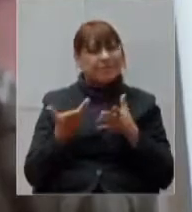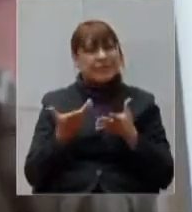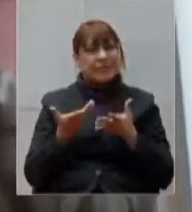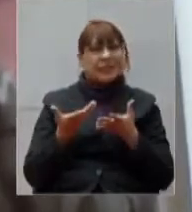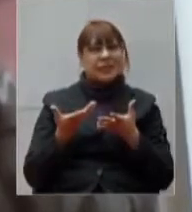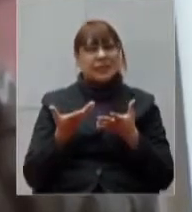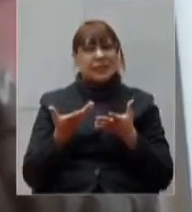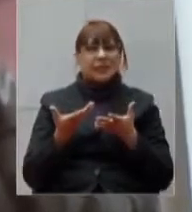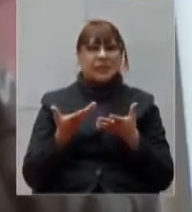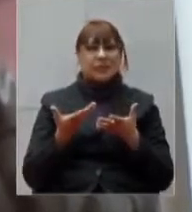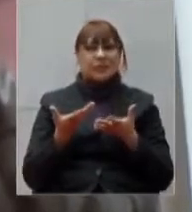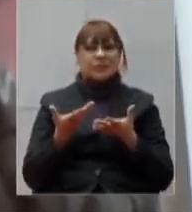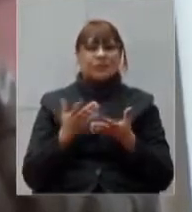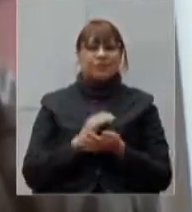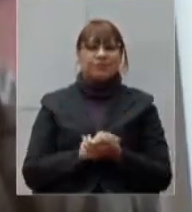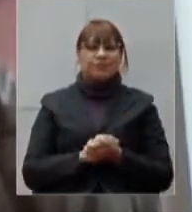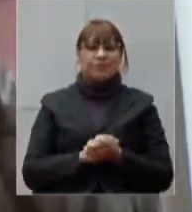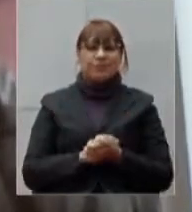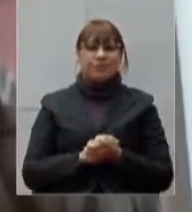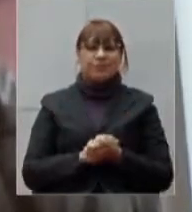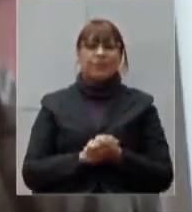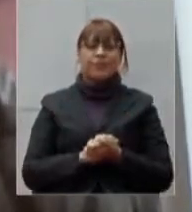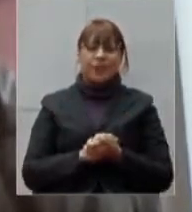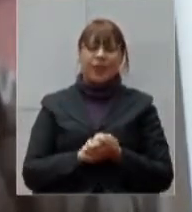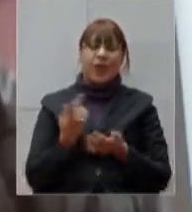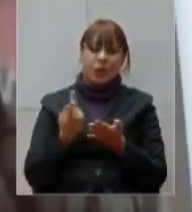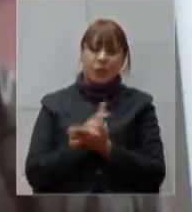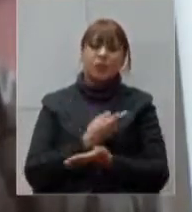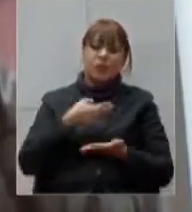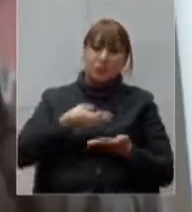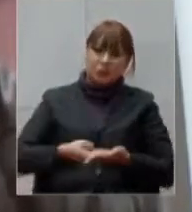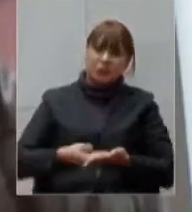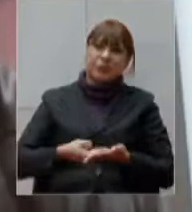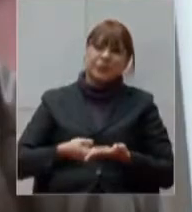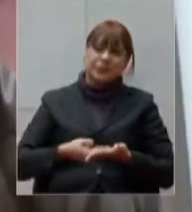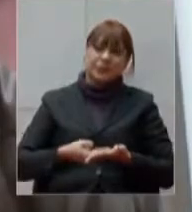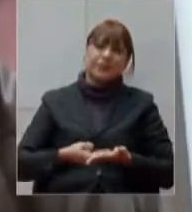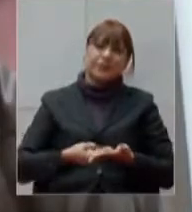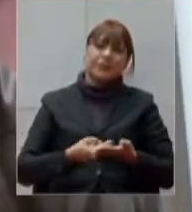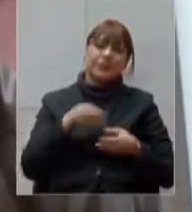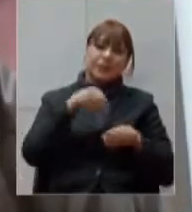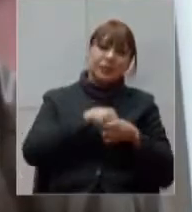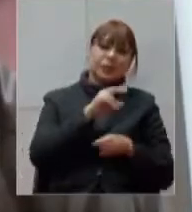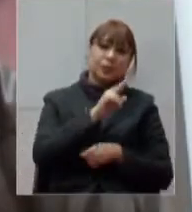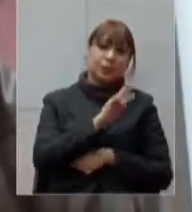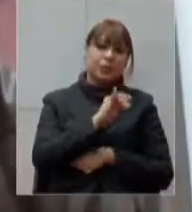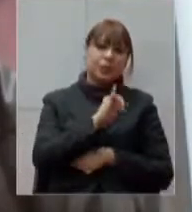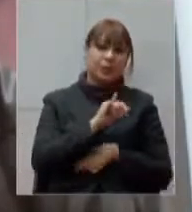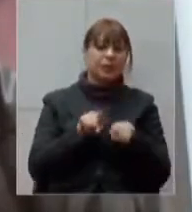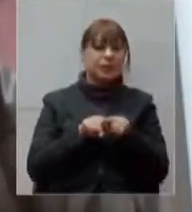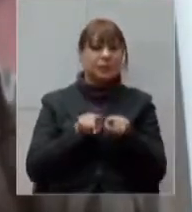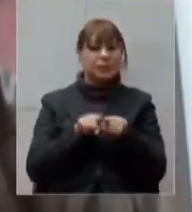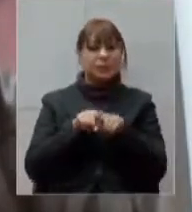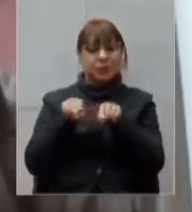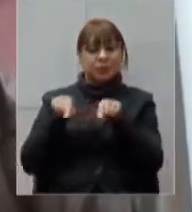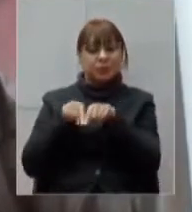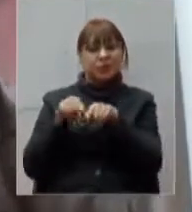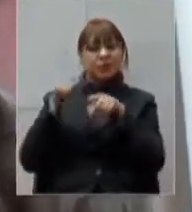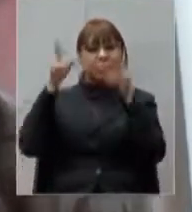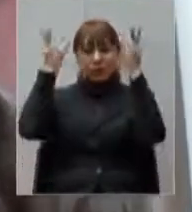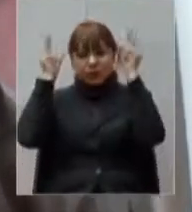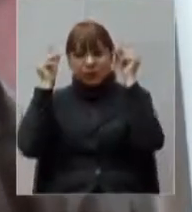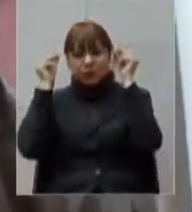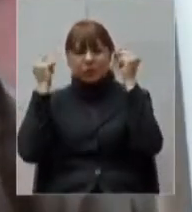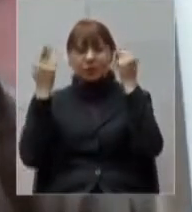das internações, tanto a nível de UTIs como de enfermaria, crescendo 20% do nosso